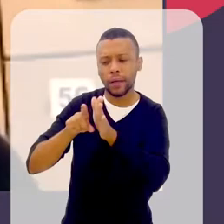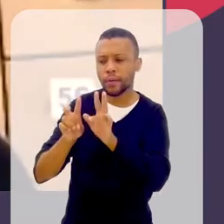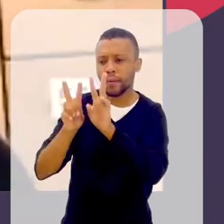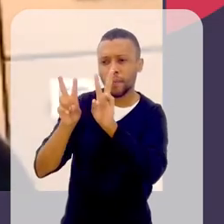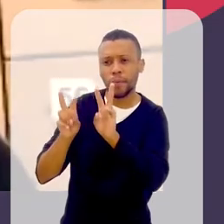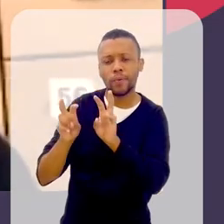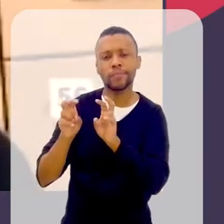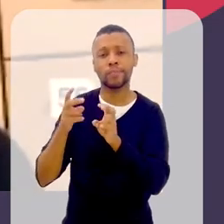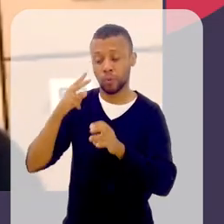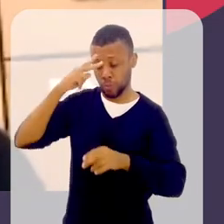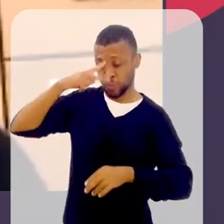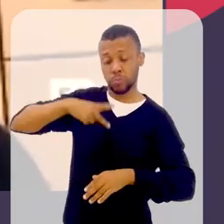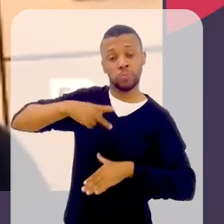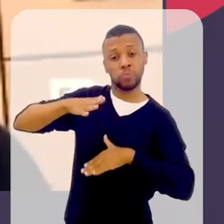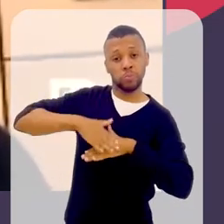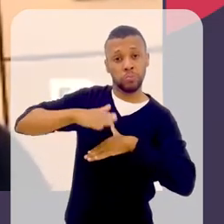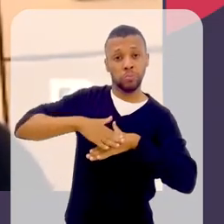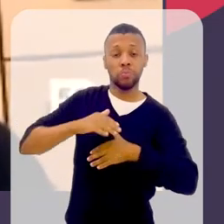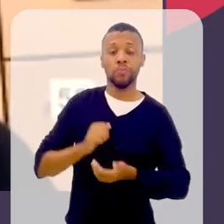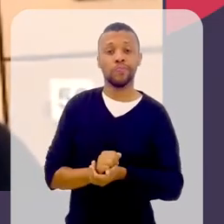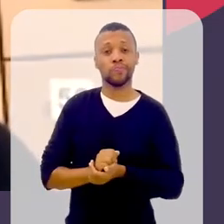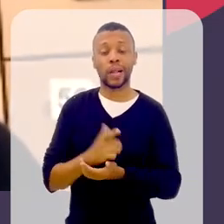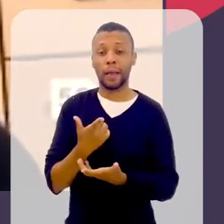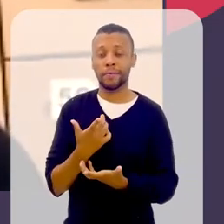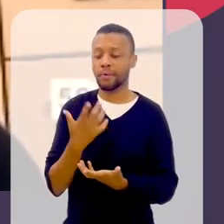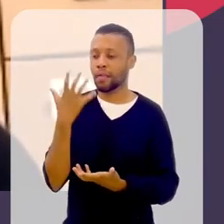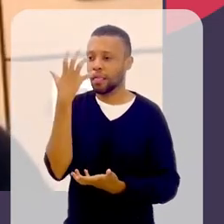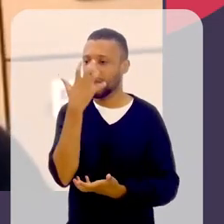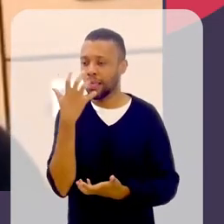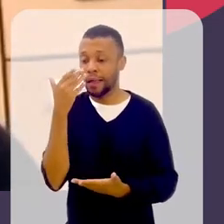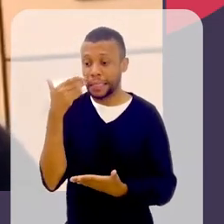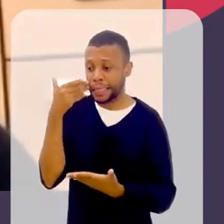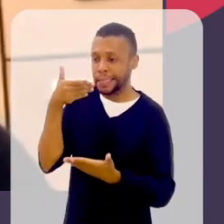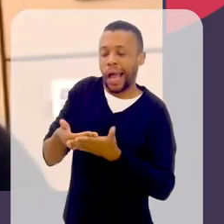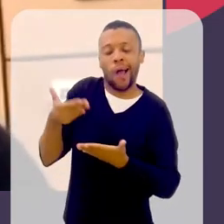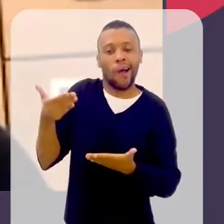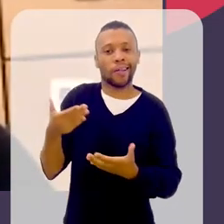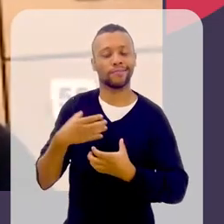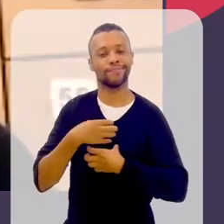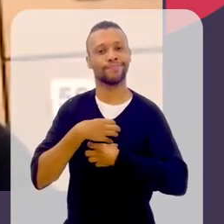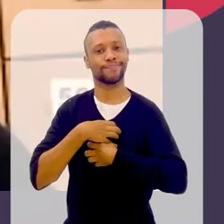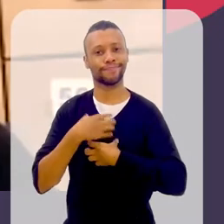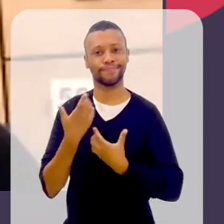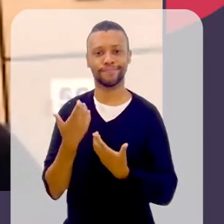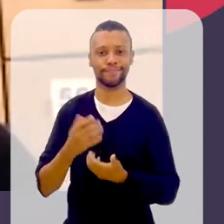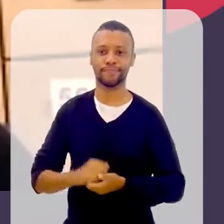a pesquisar sobre ela, assim, por conta própria e eu acho que foi, acho, a primeira vista, assim.